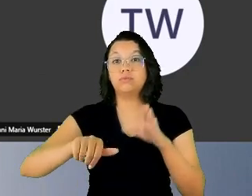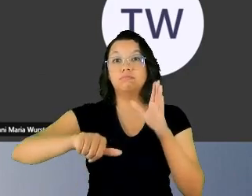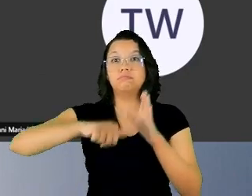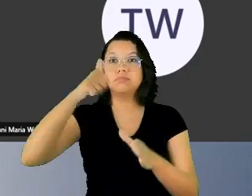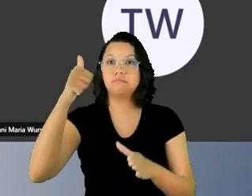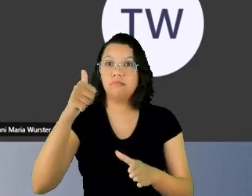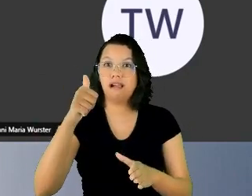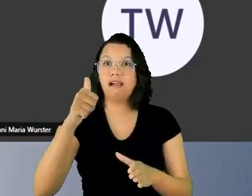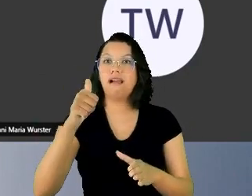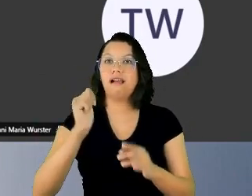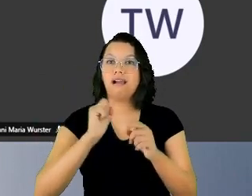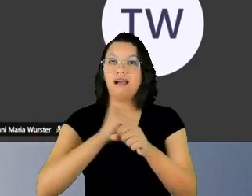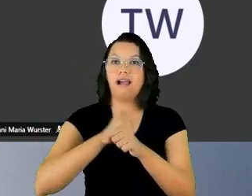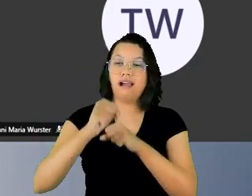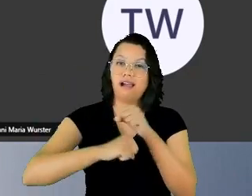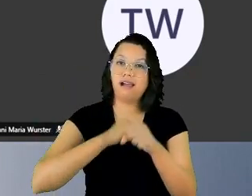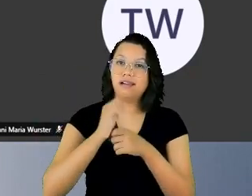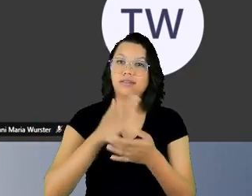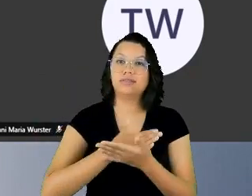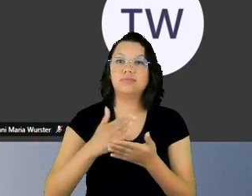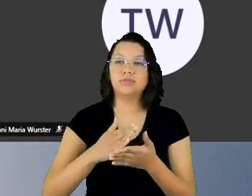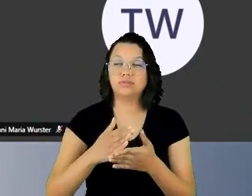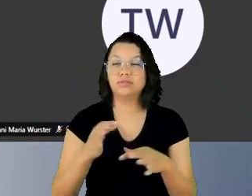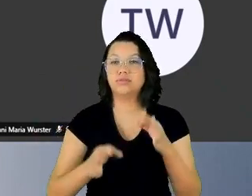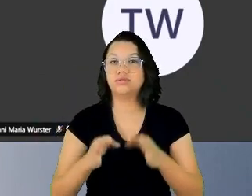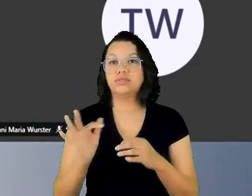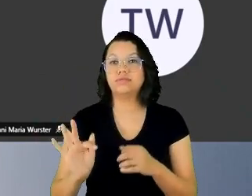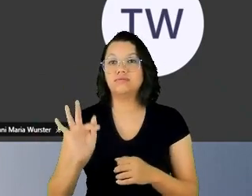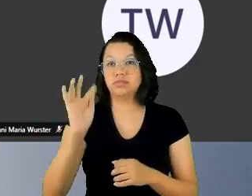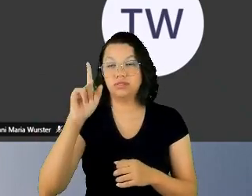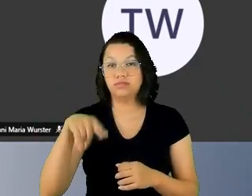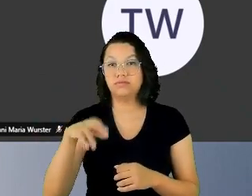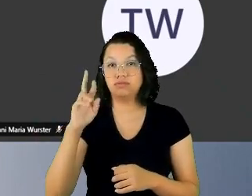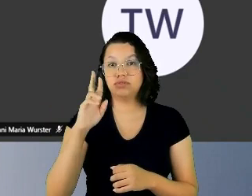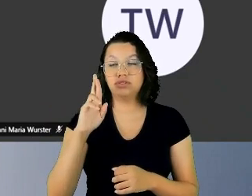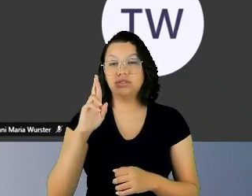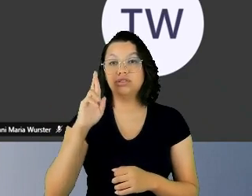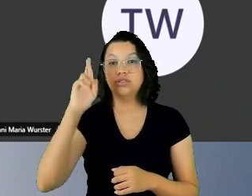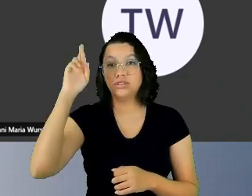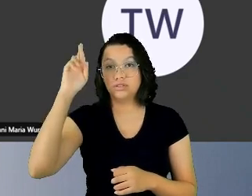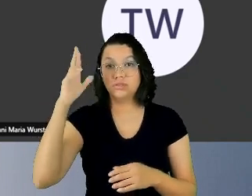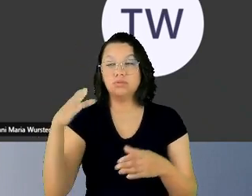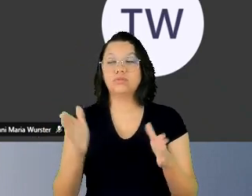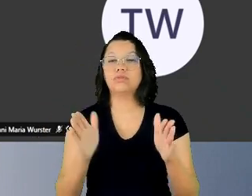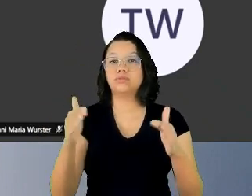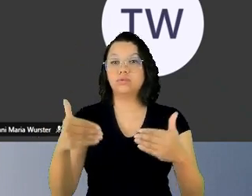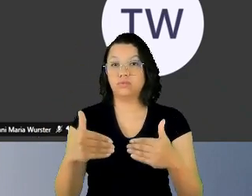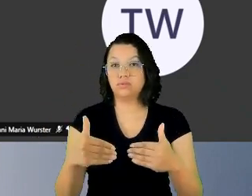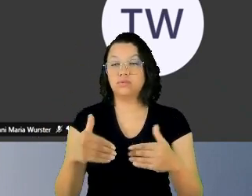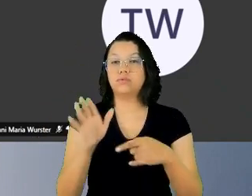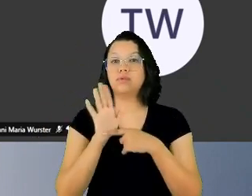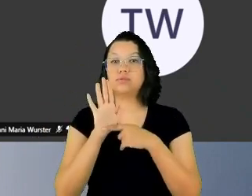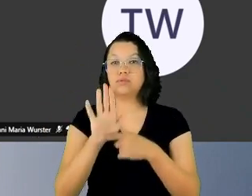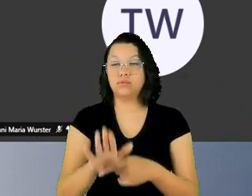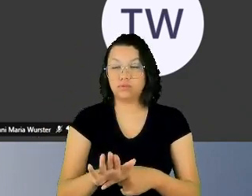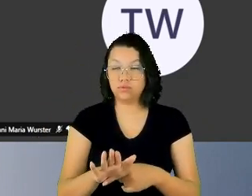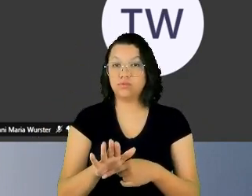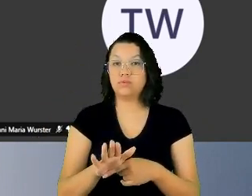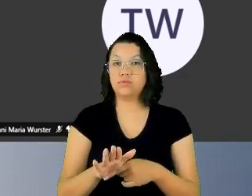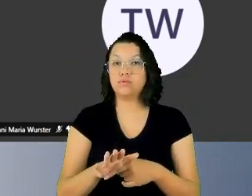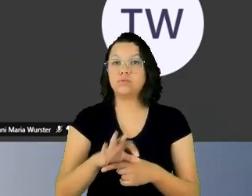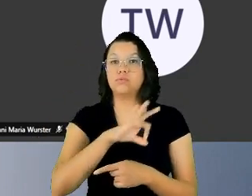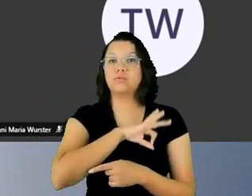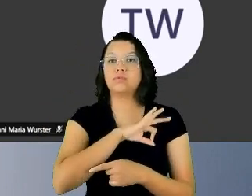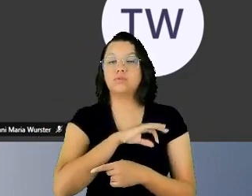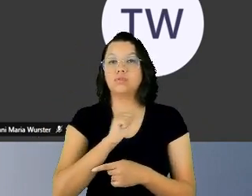diretora do foro, corrigidora de serviços auxiliares da Justiça, delegada da AJUF, vice-presidente do Conselho de Defesa